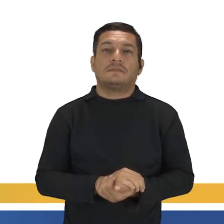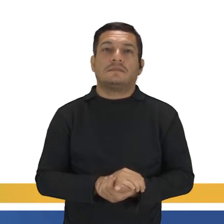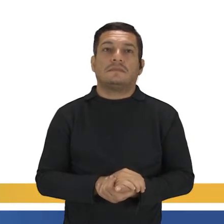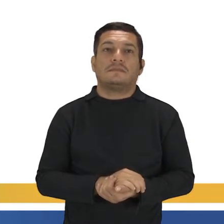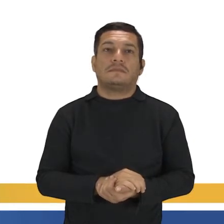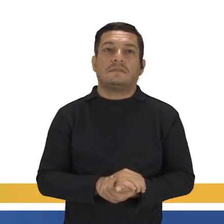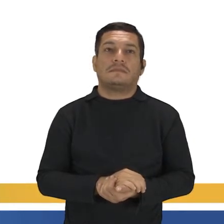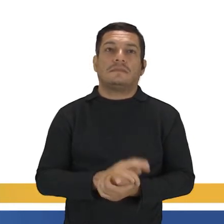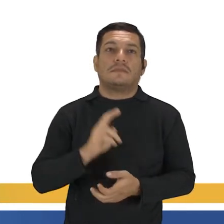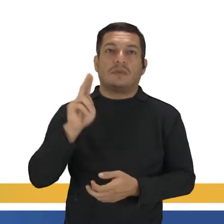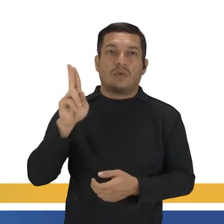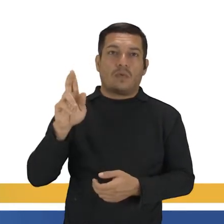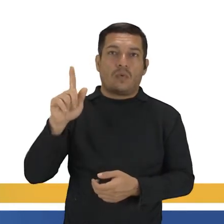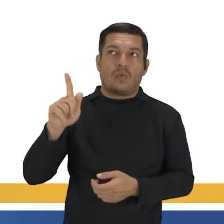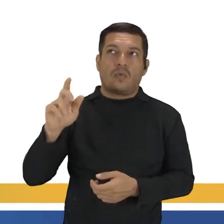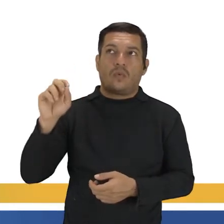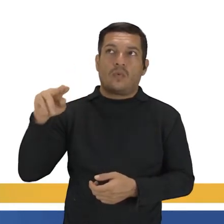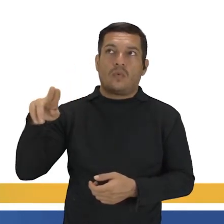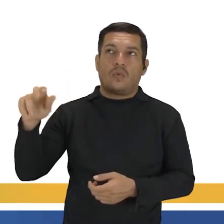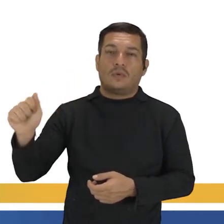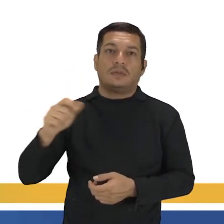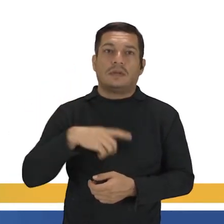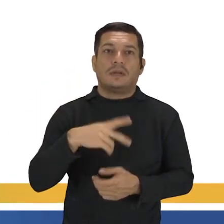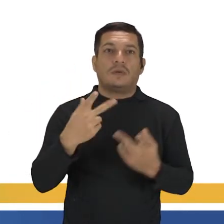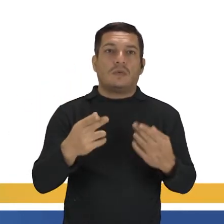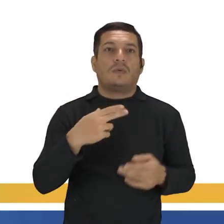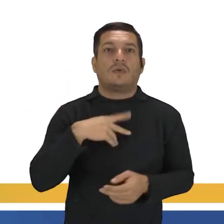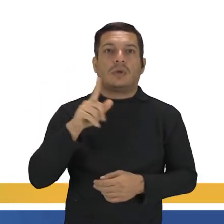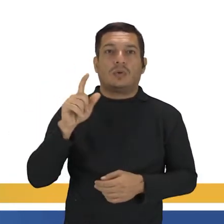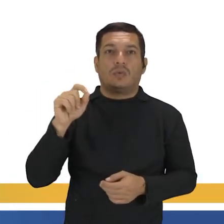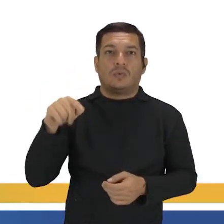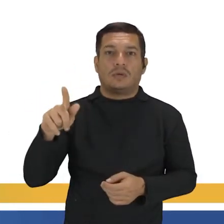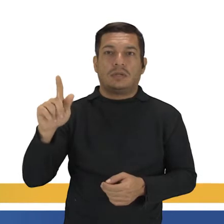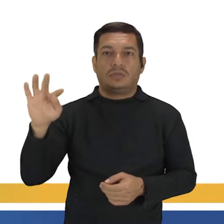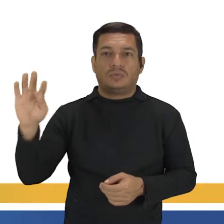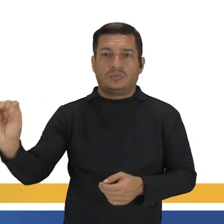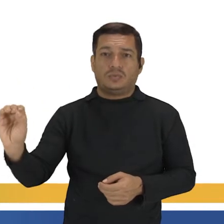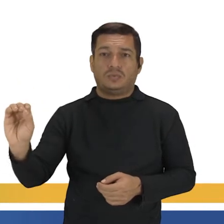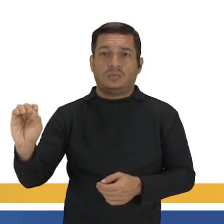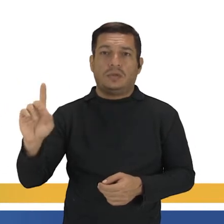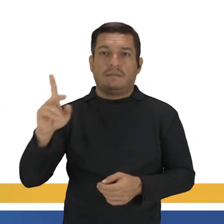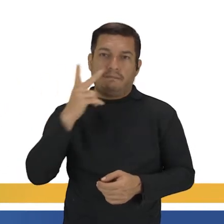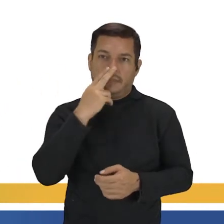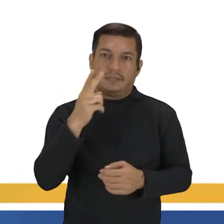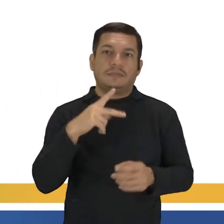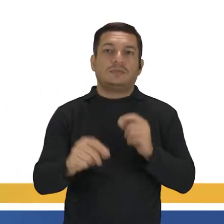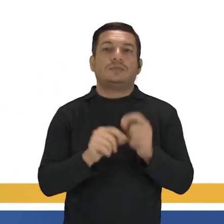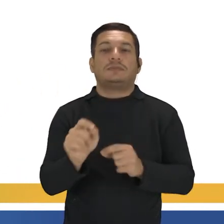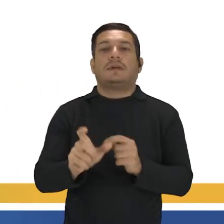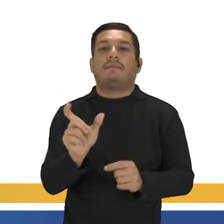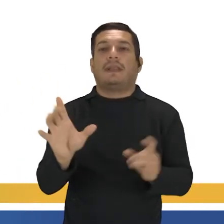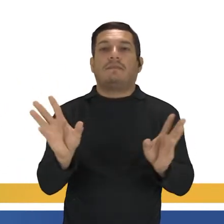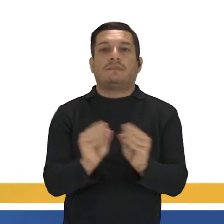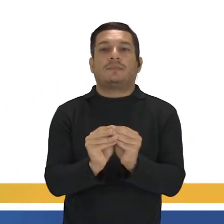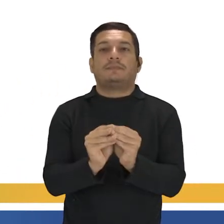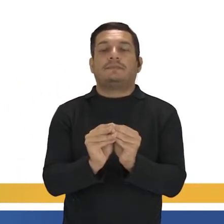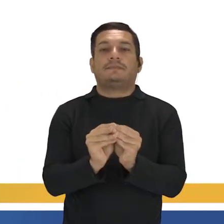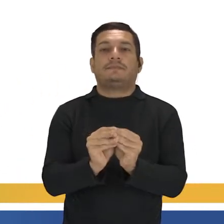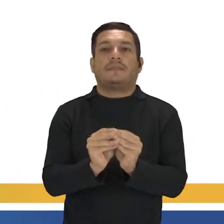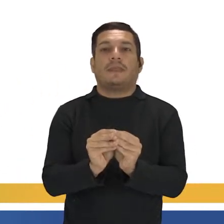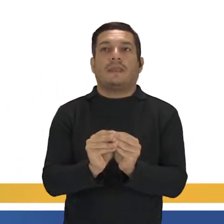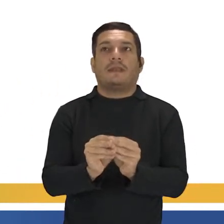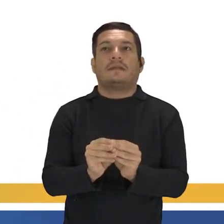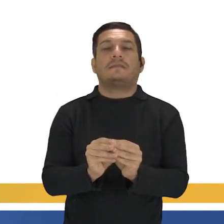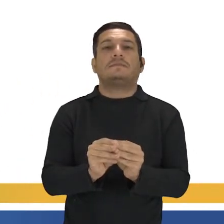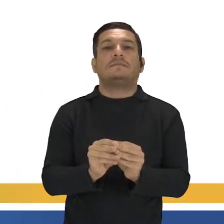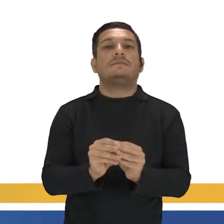mesma coisa que going to. Tá? É uma forma abreviada. Na verdade, é